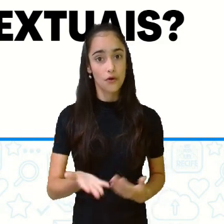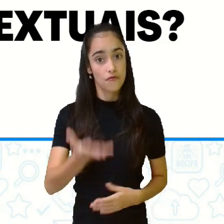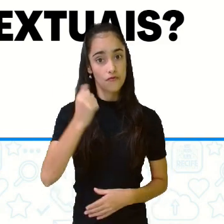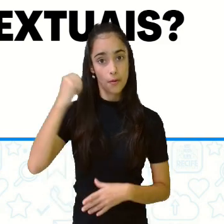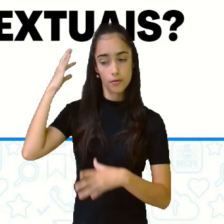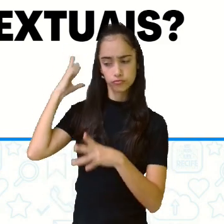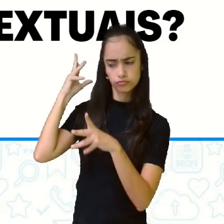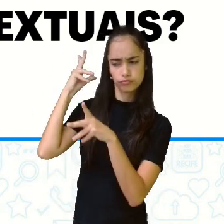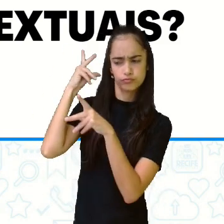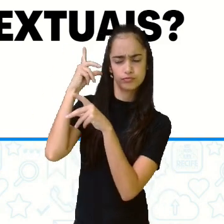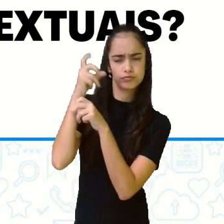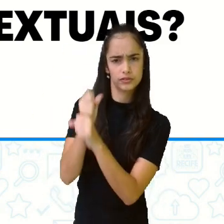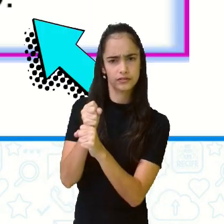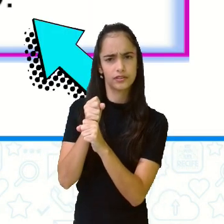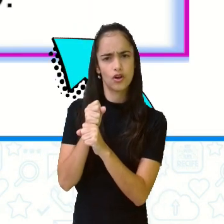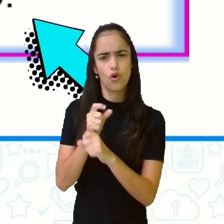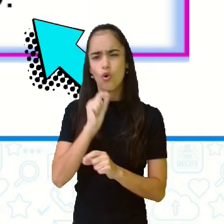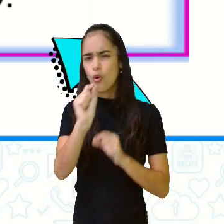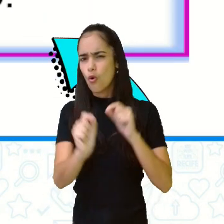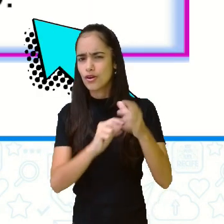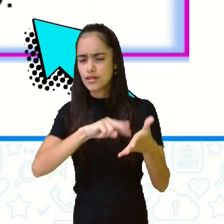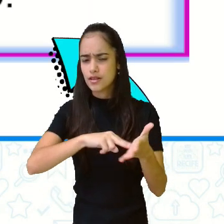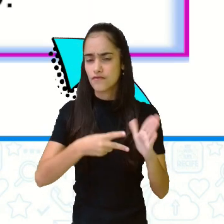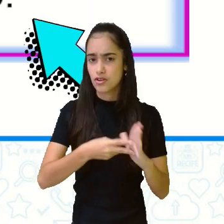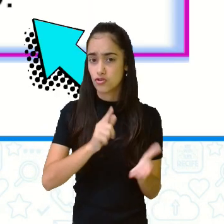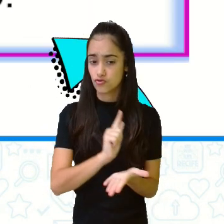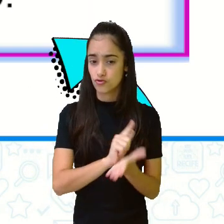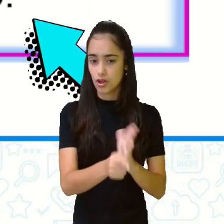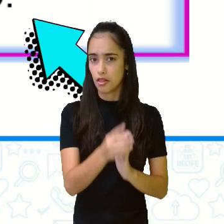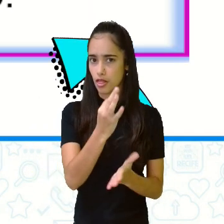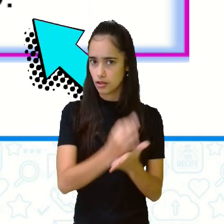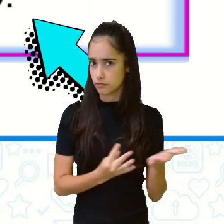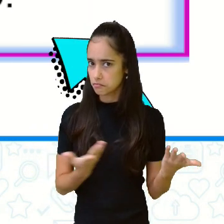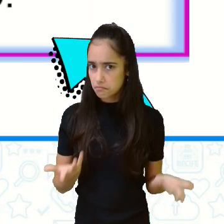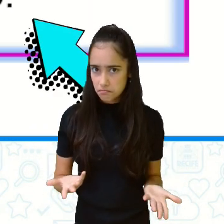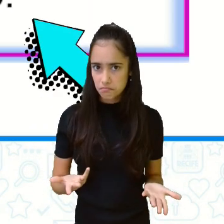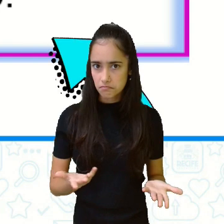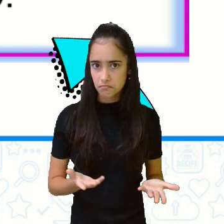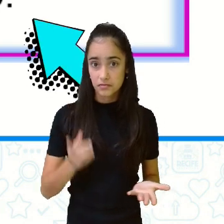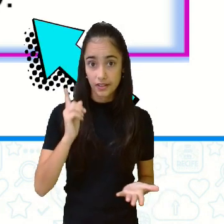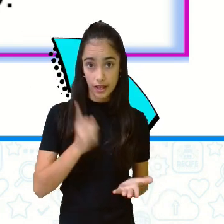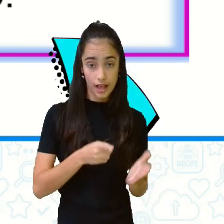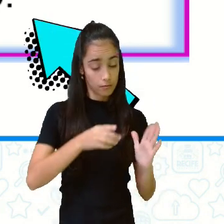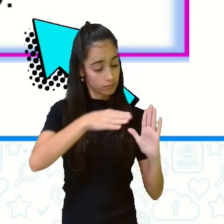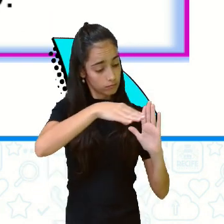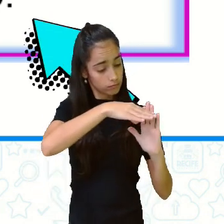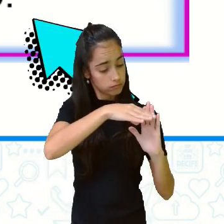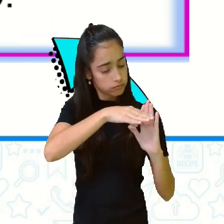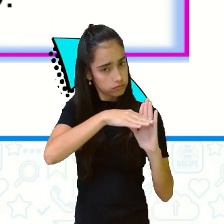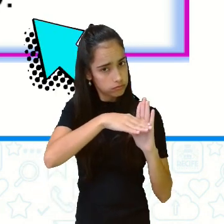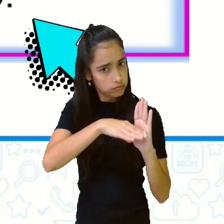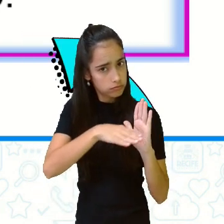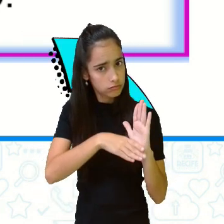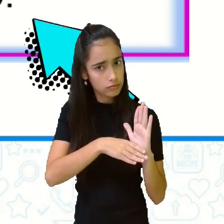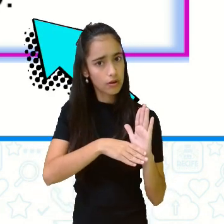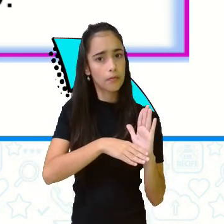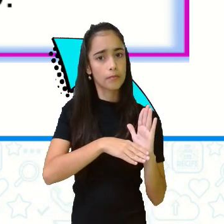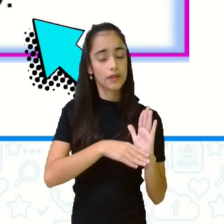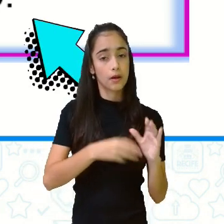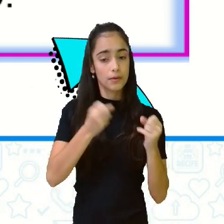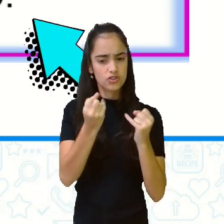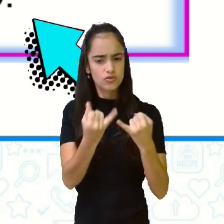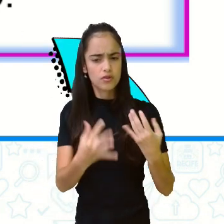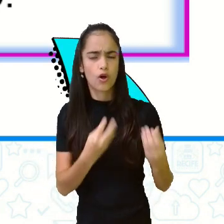o que são os gêneros textuais. São as classificações usadas para determinar os